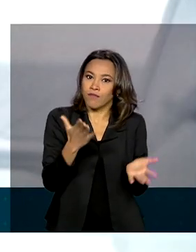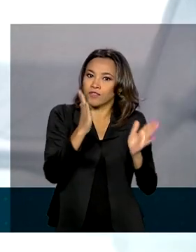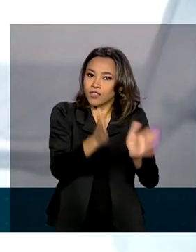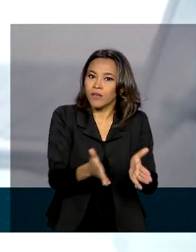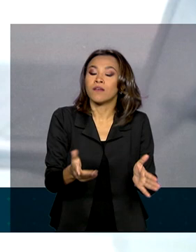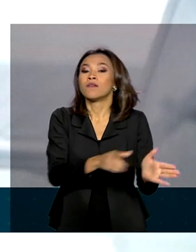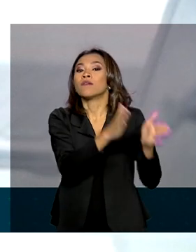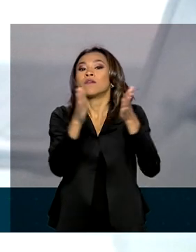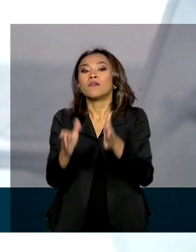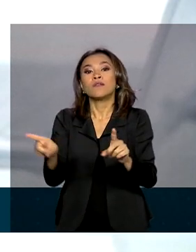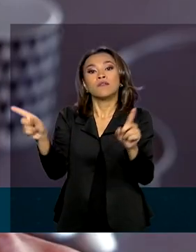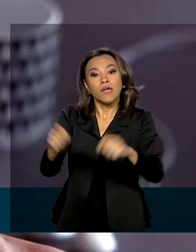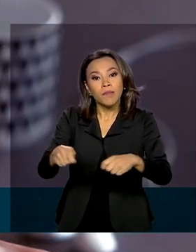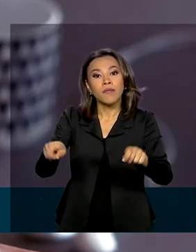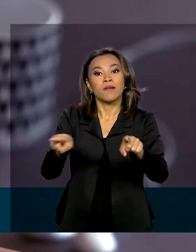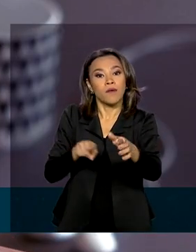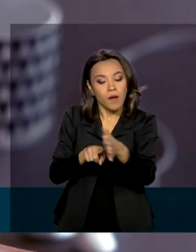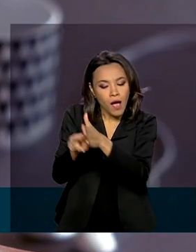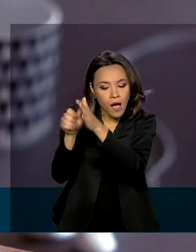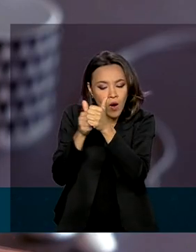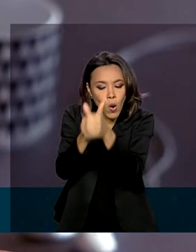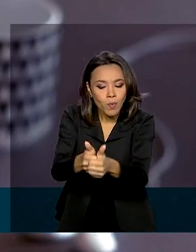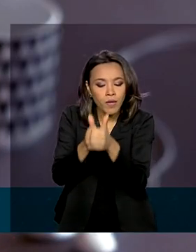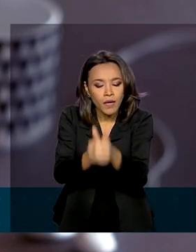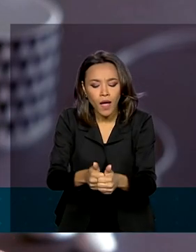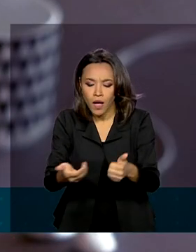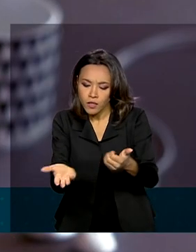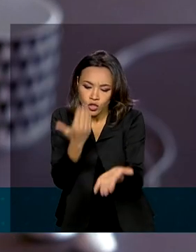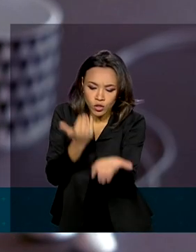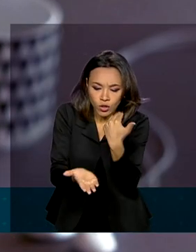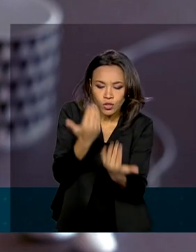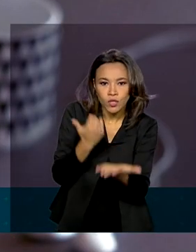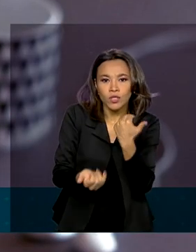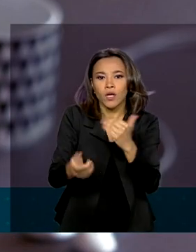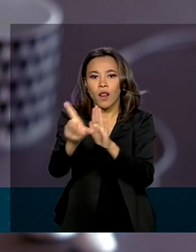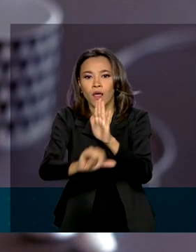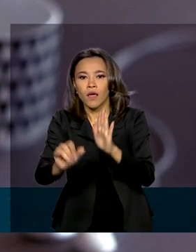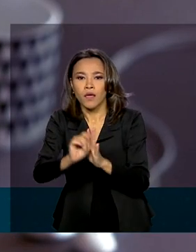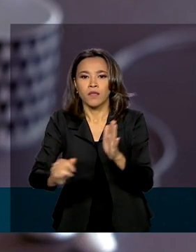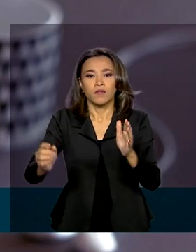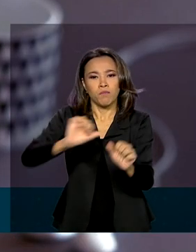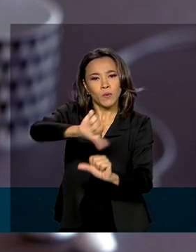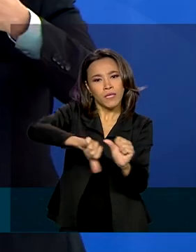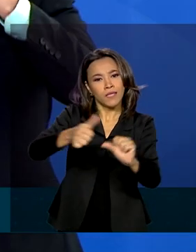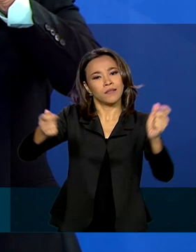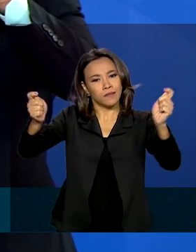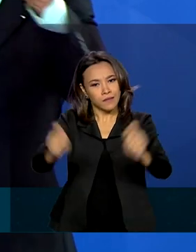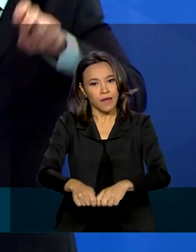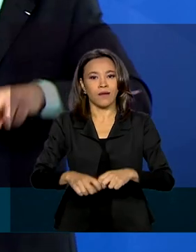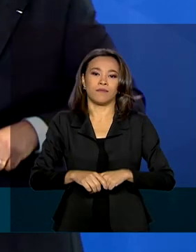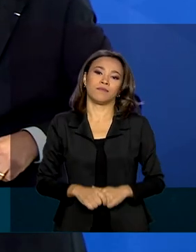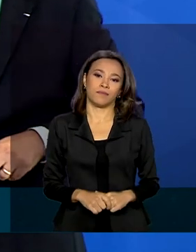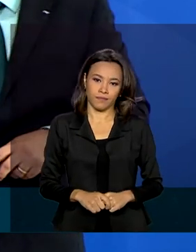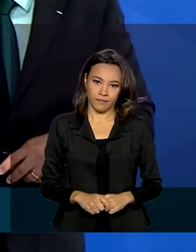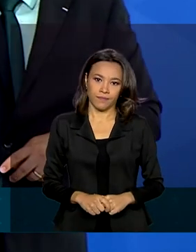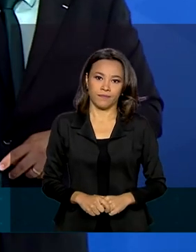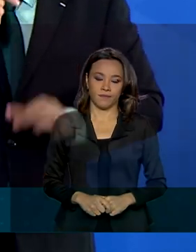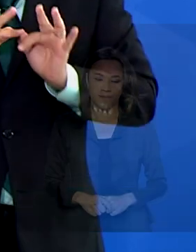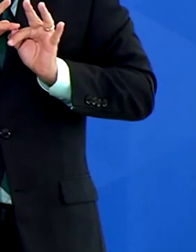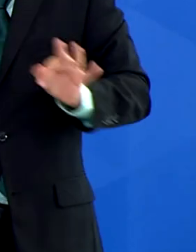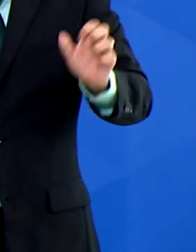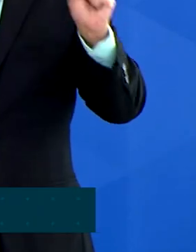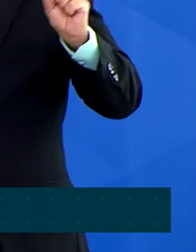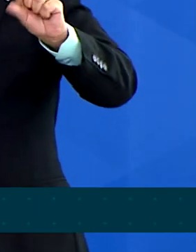será possível acompanhar os impactos de mudanças ou atualizações de normas na legislação em vigor. O cidadão mais simples vai poder